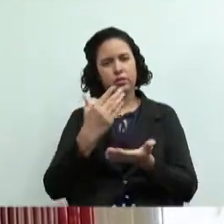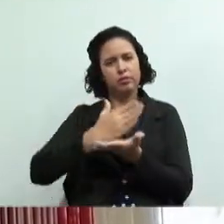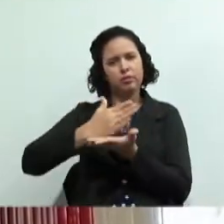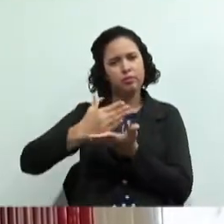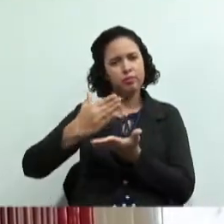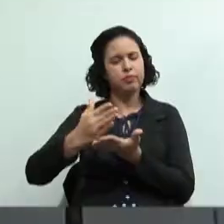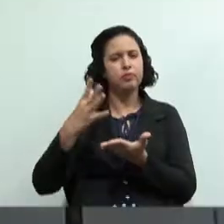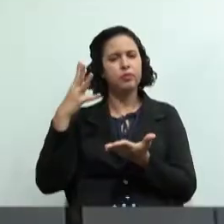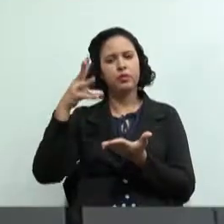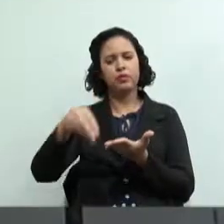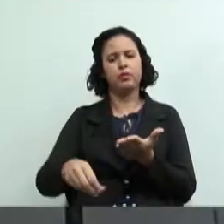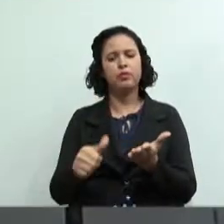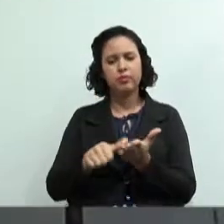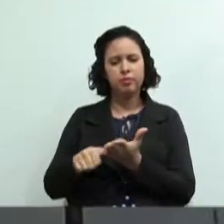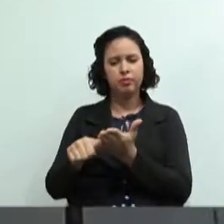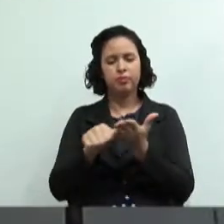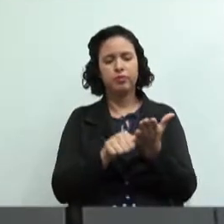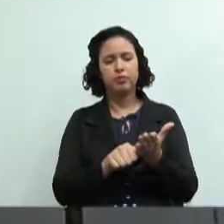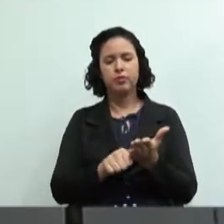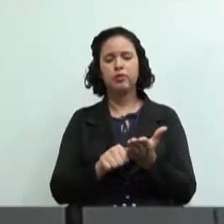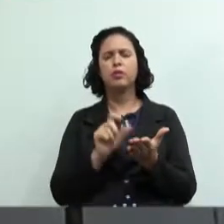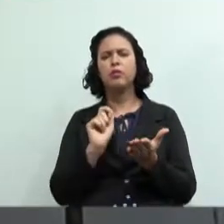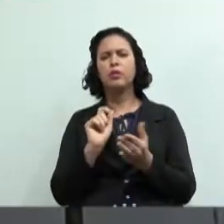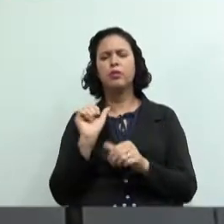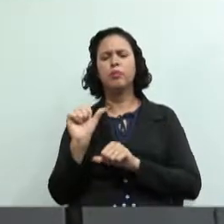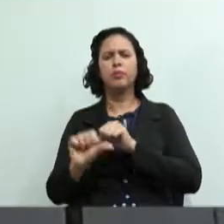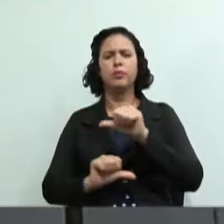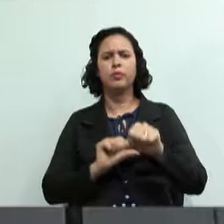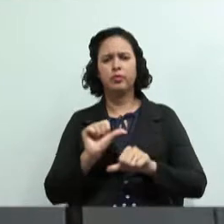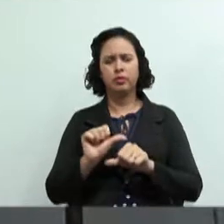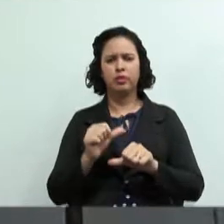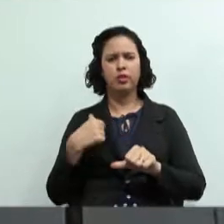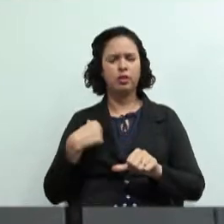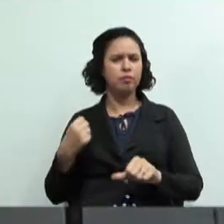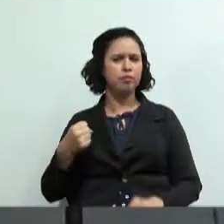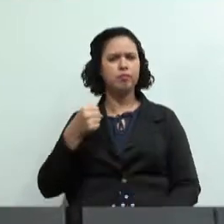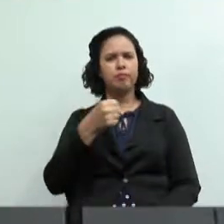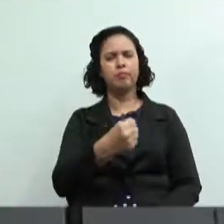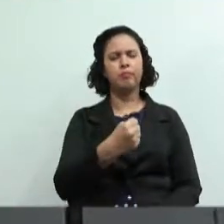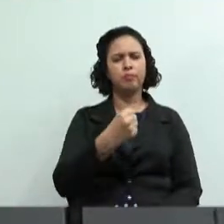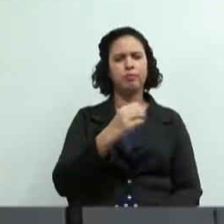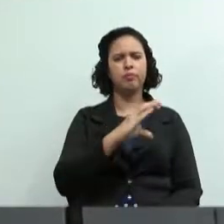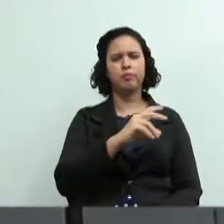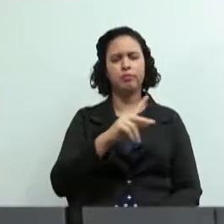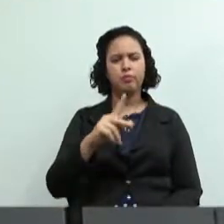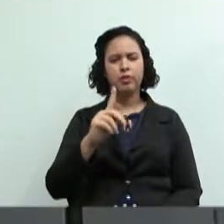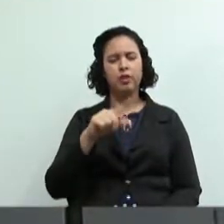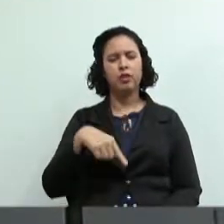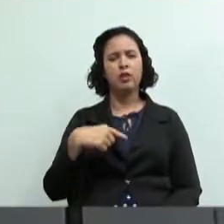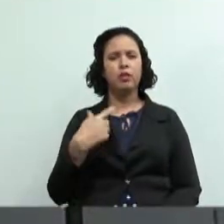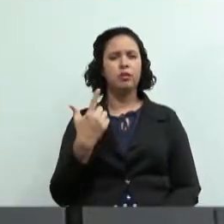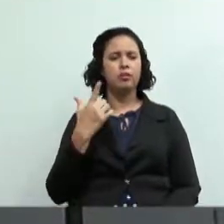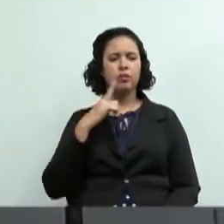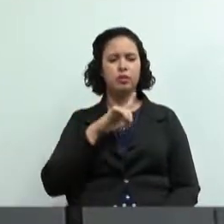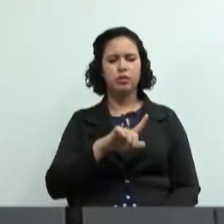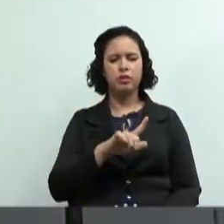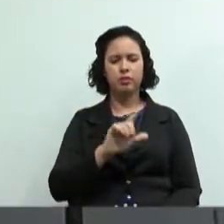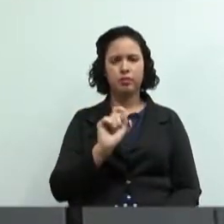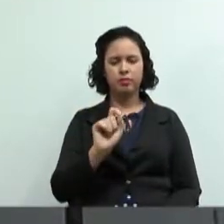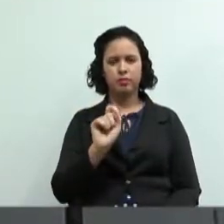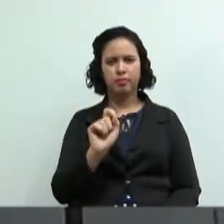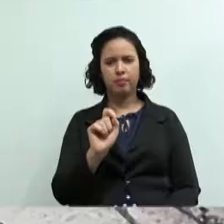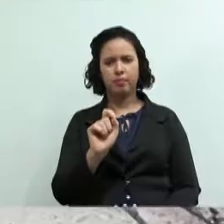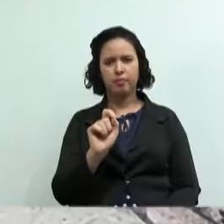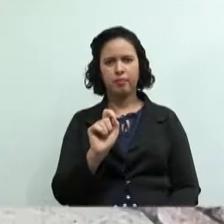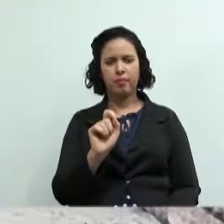cooperados o que mudou depois que eu fiz parte que eu entrei na cooperativa foi que eu saí de um pavilhão mais